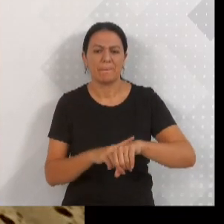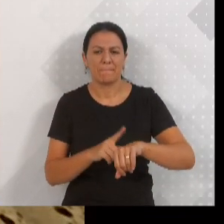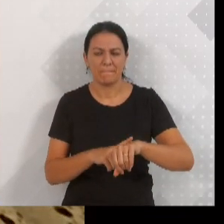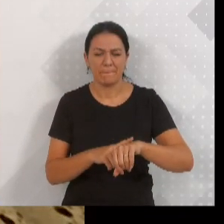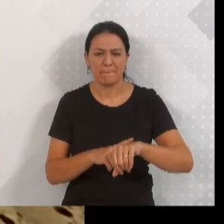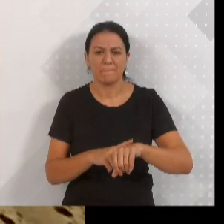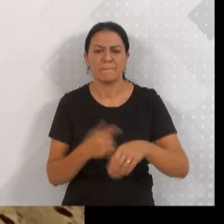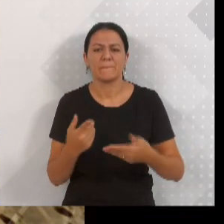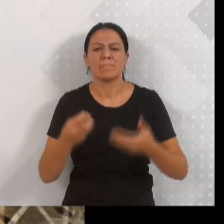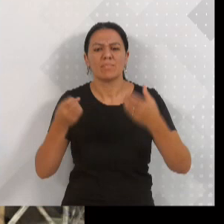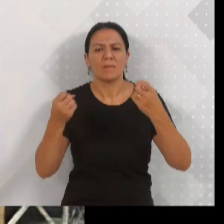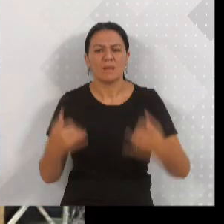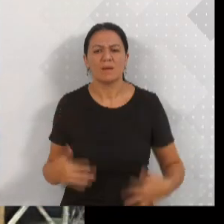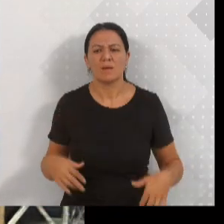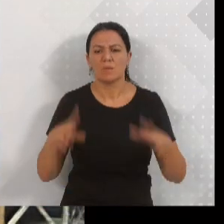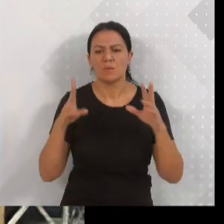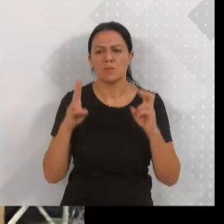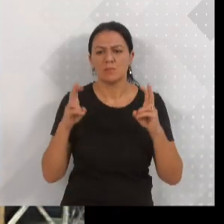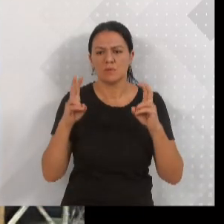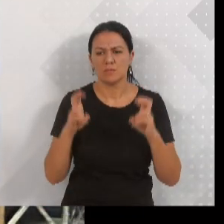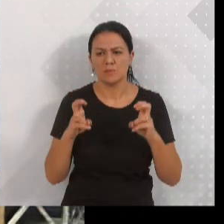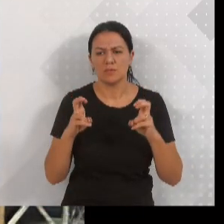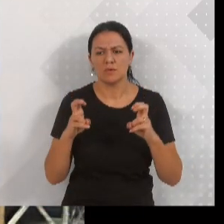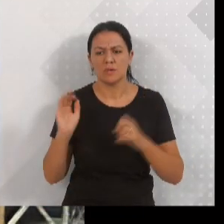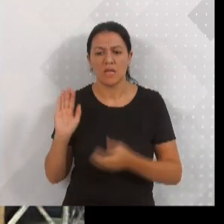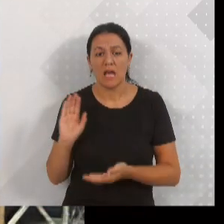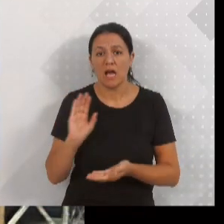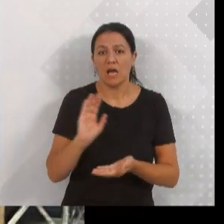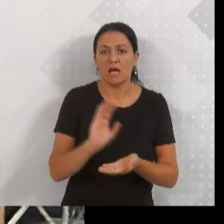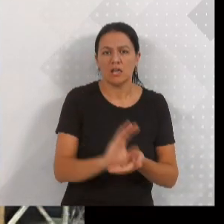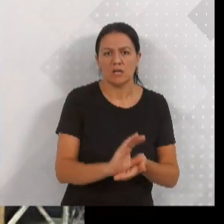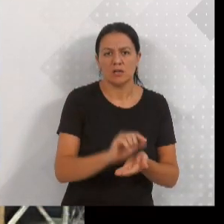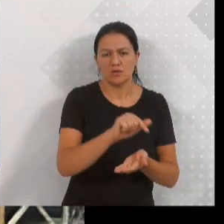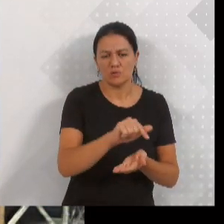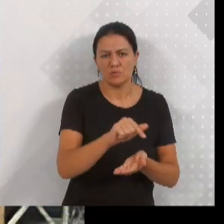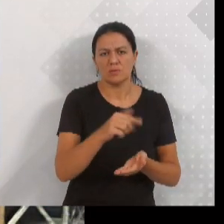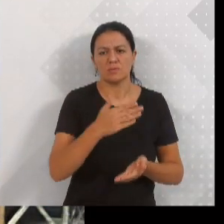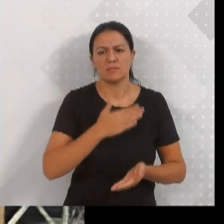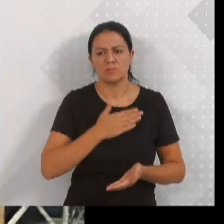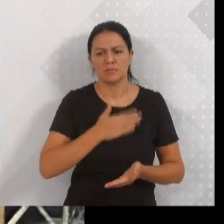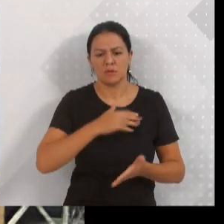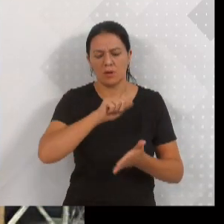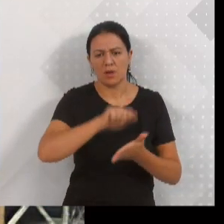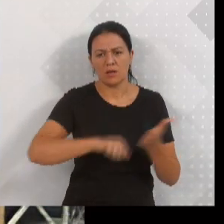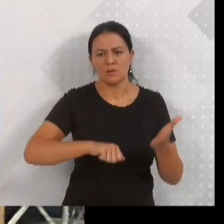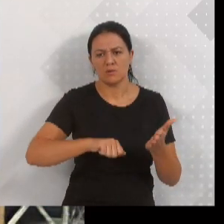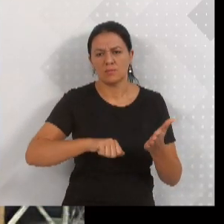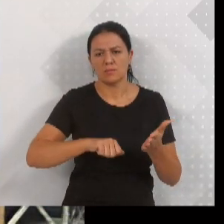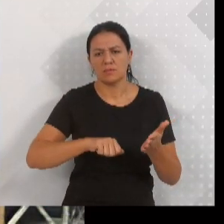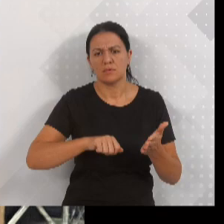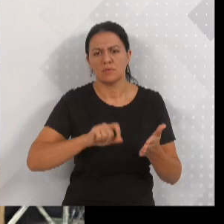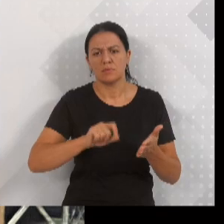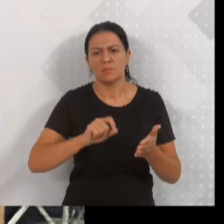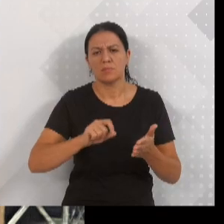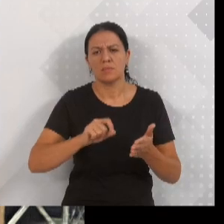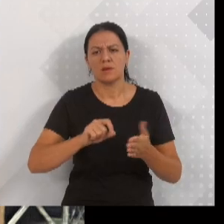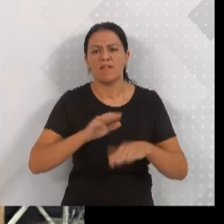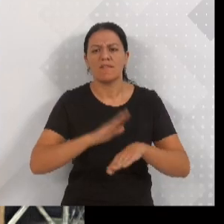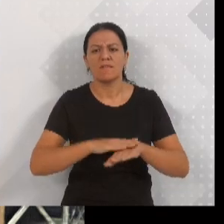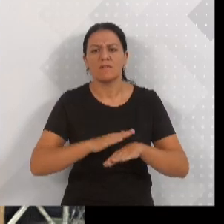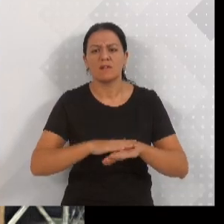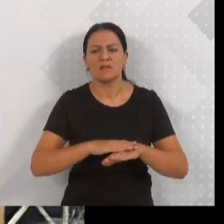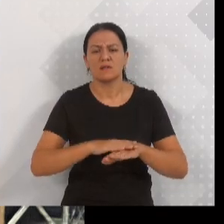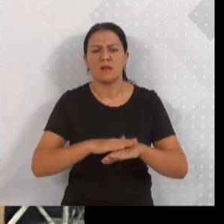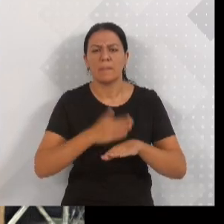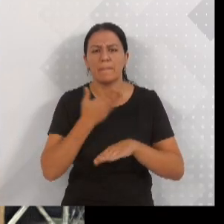falamos da subvenção que foi dada por esta Casa, com a minha assinatura, para que fosse confeccionado a